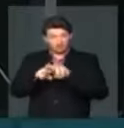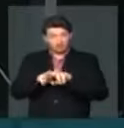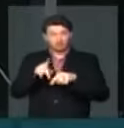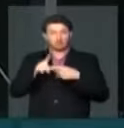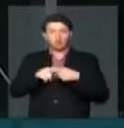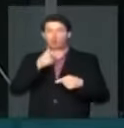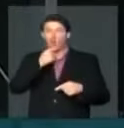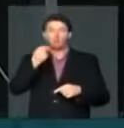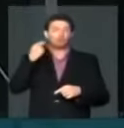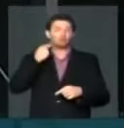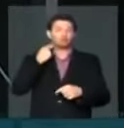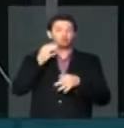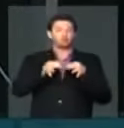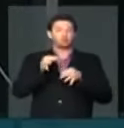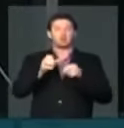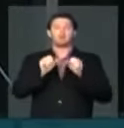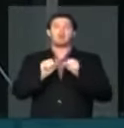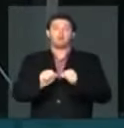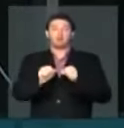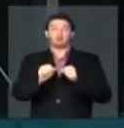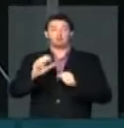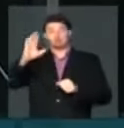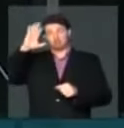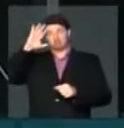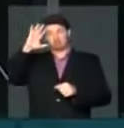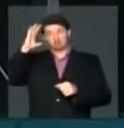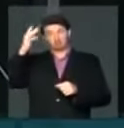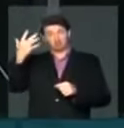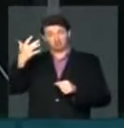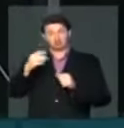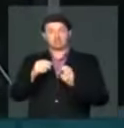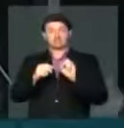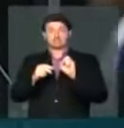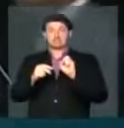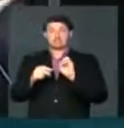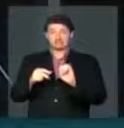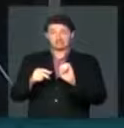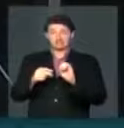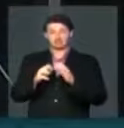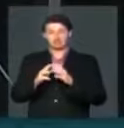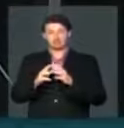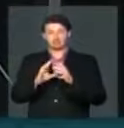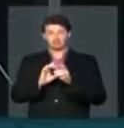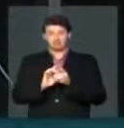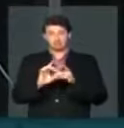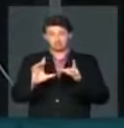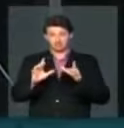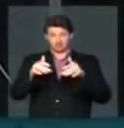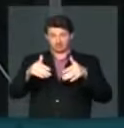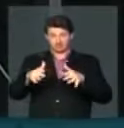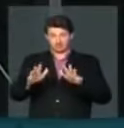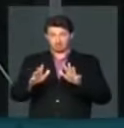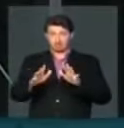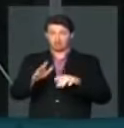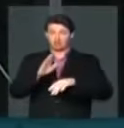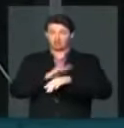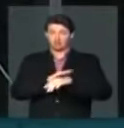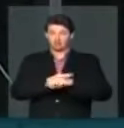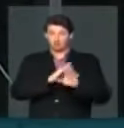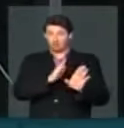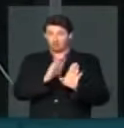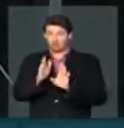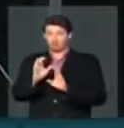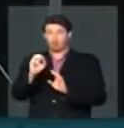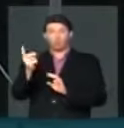que um juiz possa decidir se libera condicionalmente ou